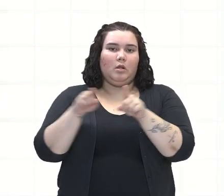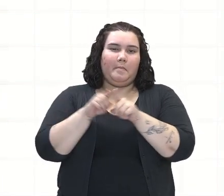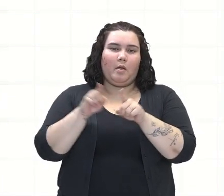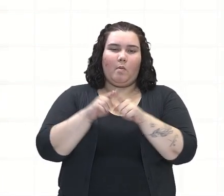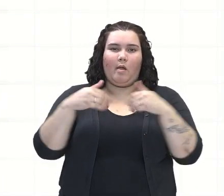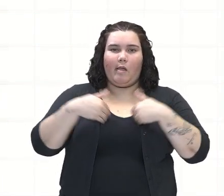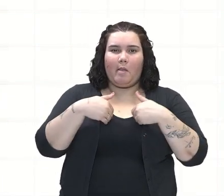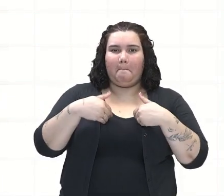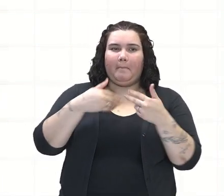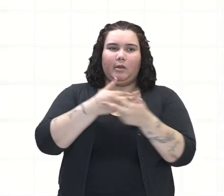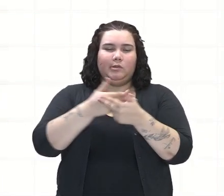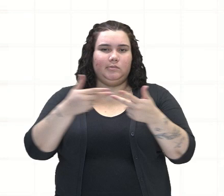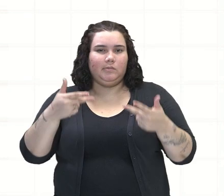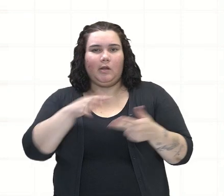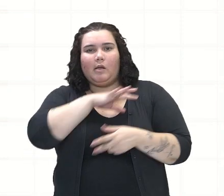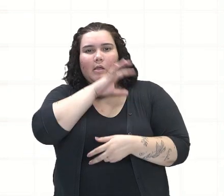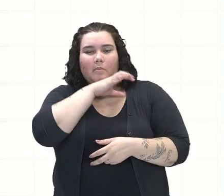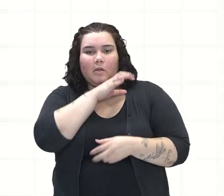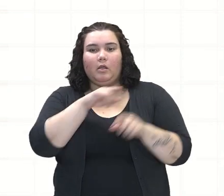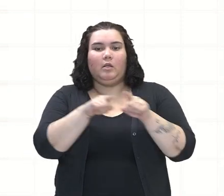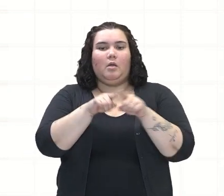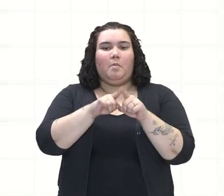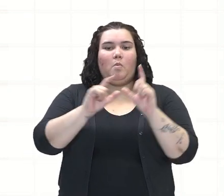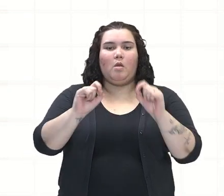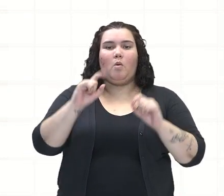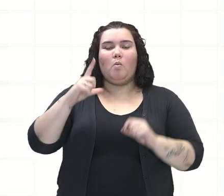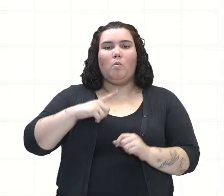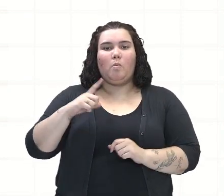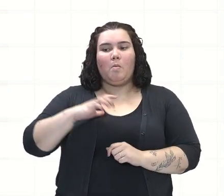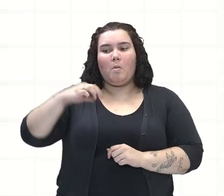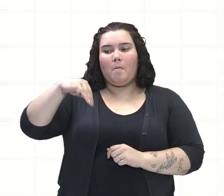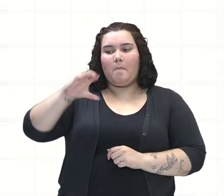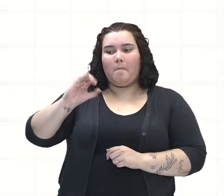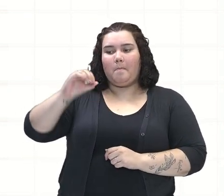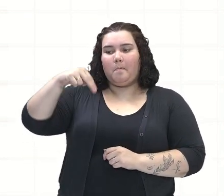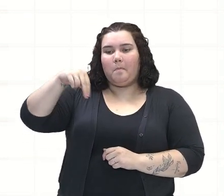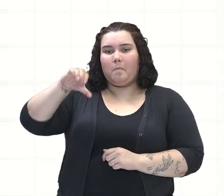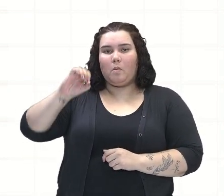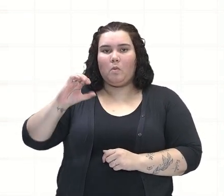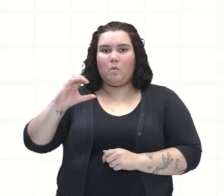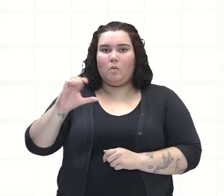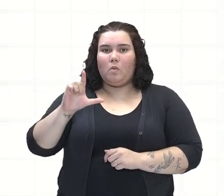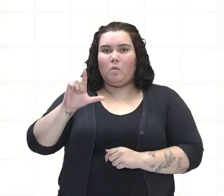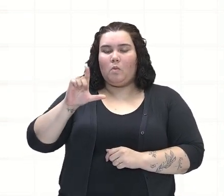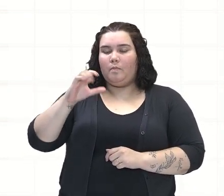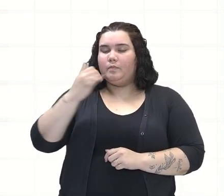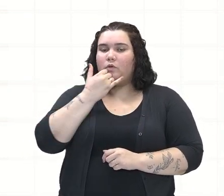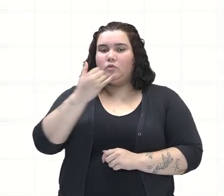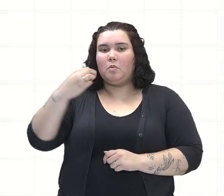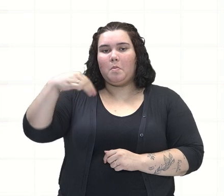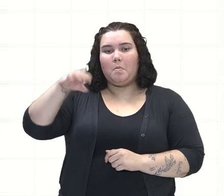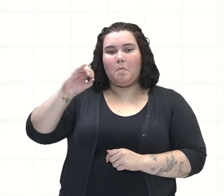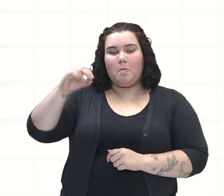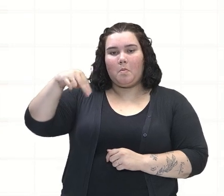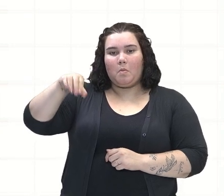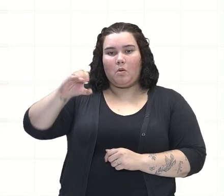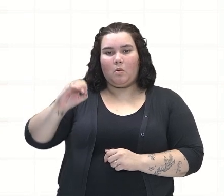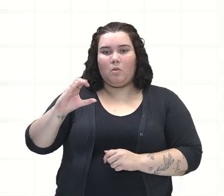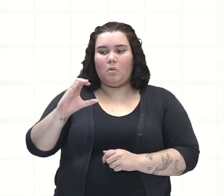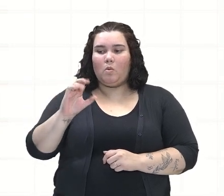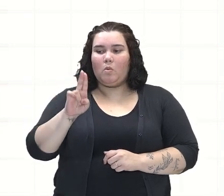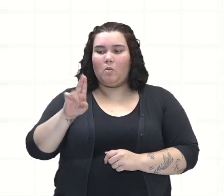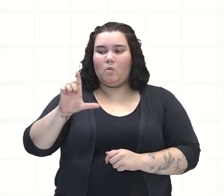E nós tínhamos ali também a prática da monocultura, certo? Então, nessas regiões, era comum a gente ter os latifúndios e a prática da